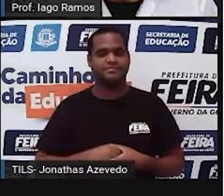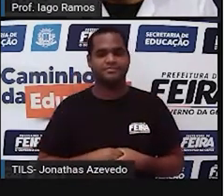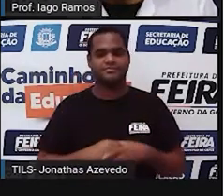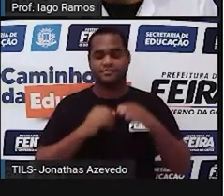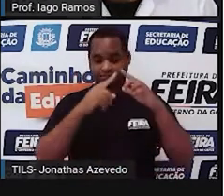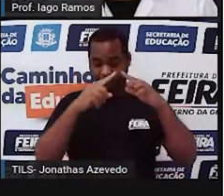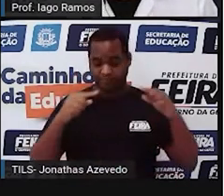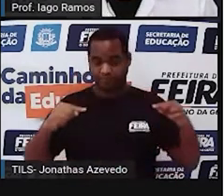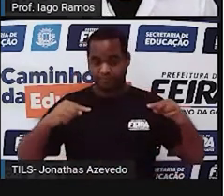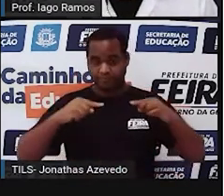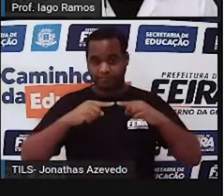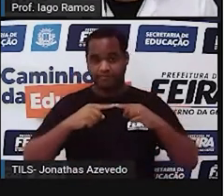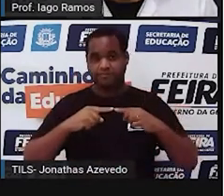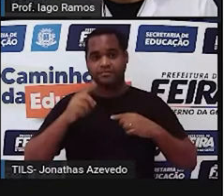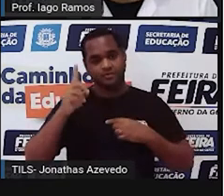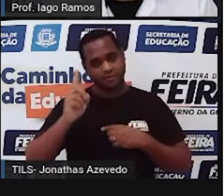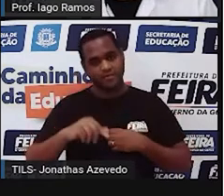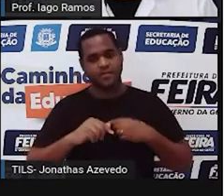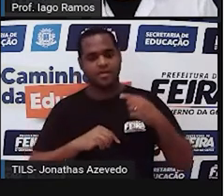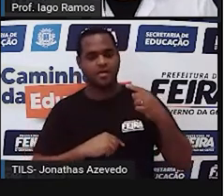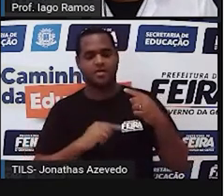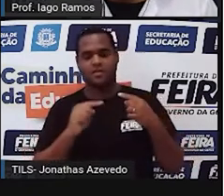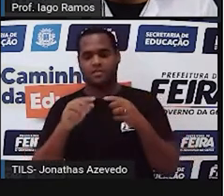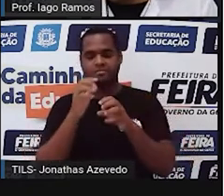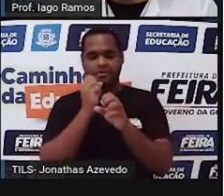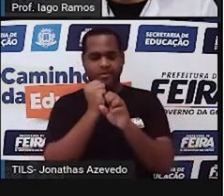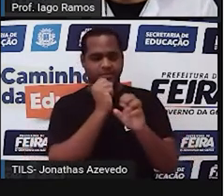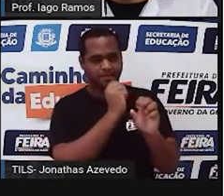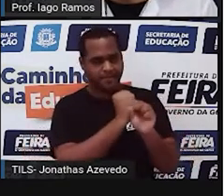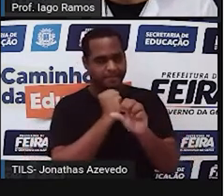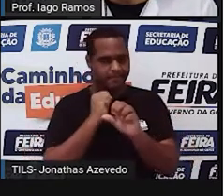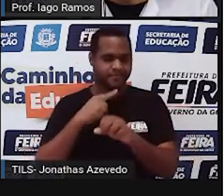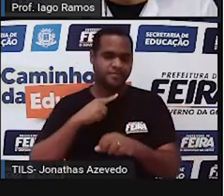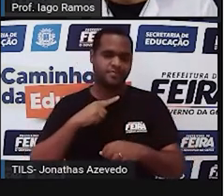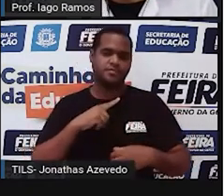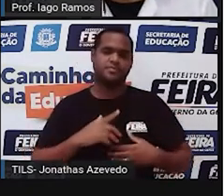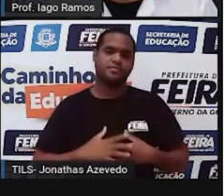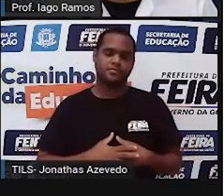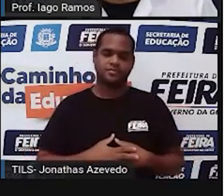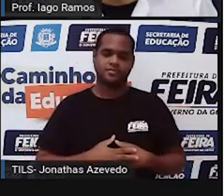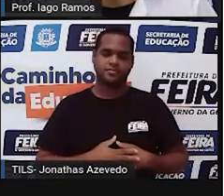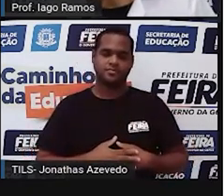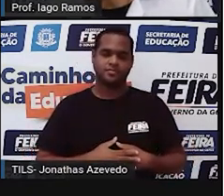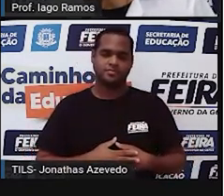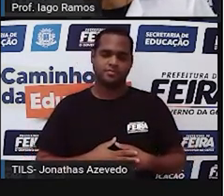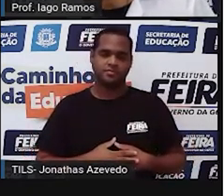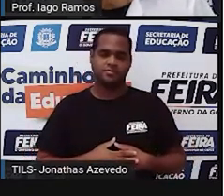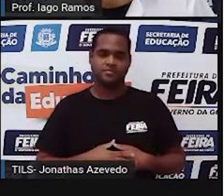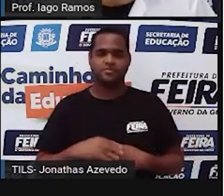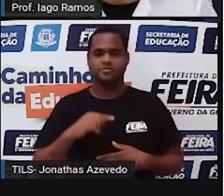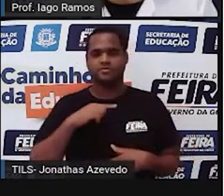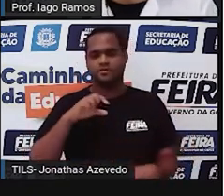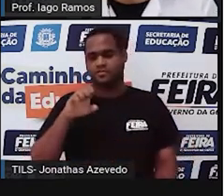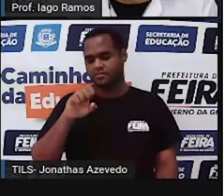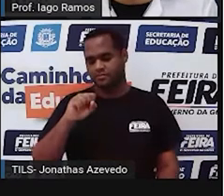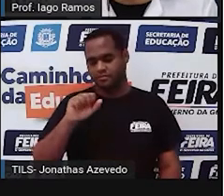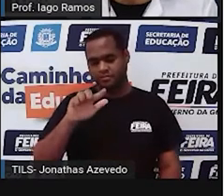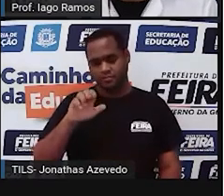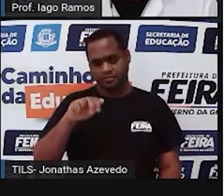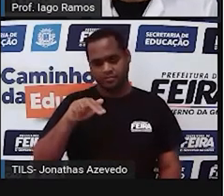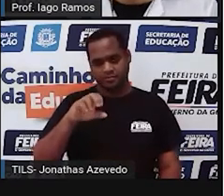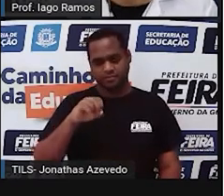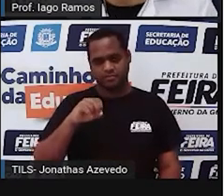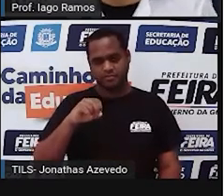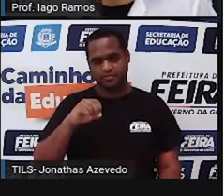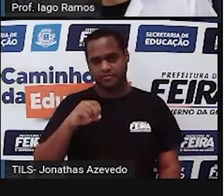Triângulo que tem dois lados com a mesma medida. É o escaleno, na opção A,